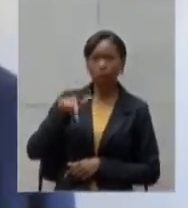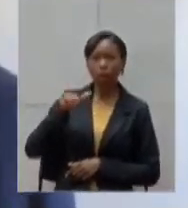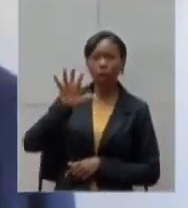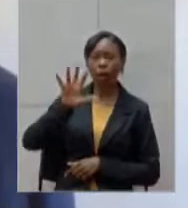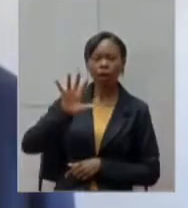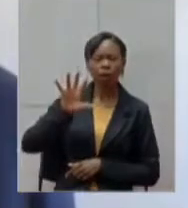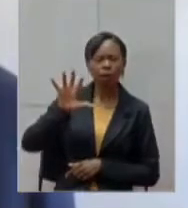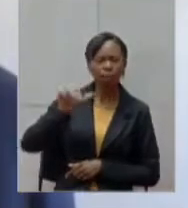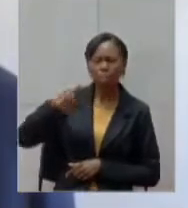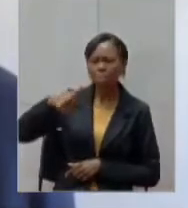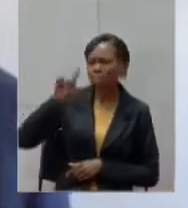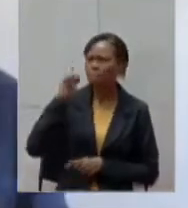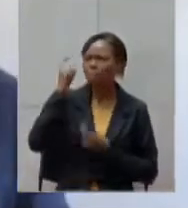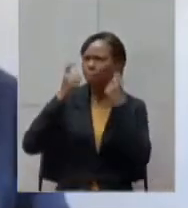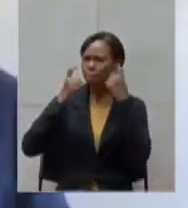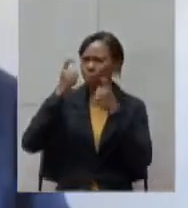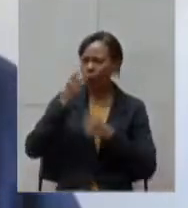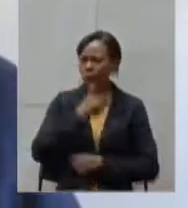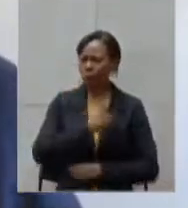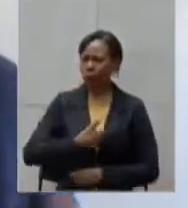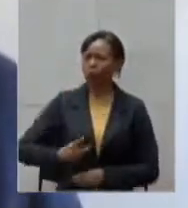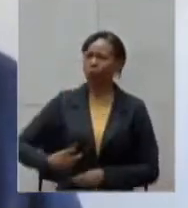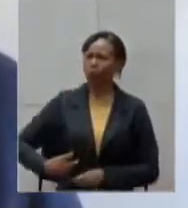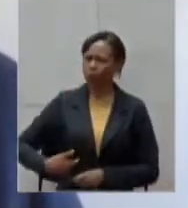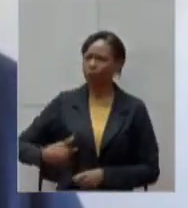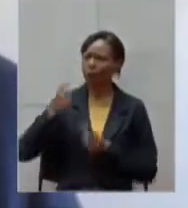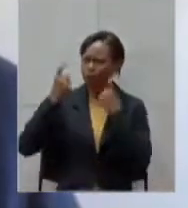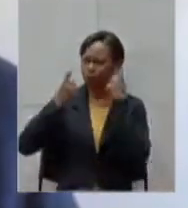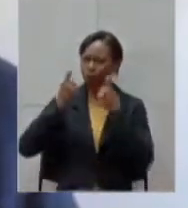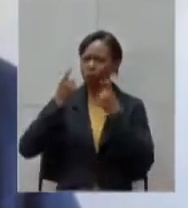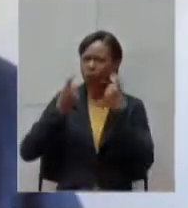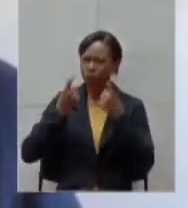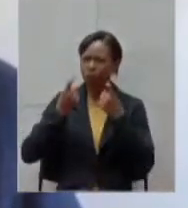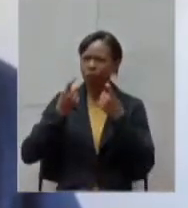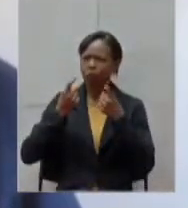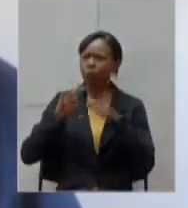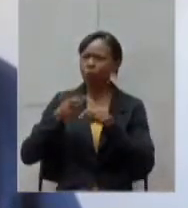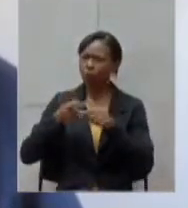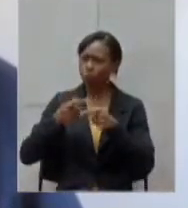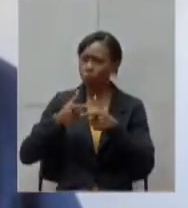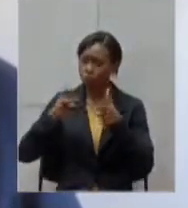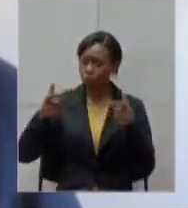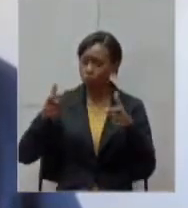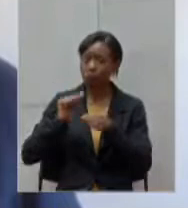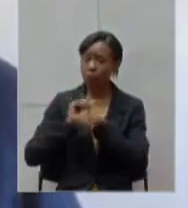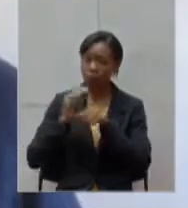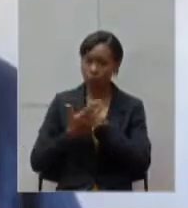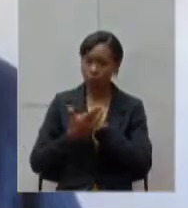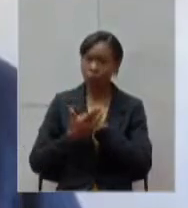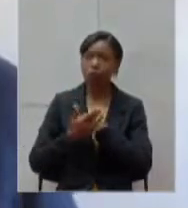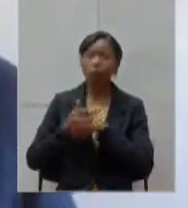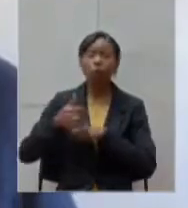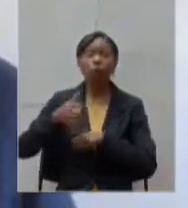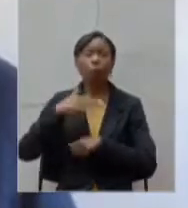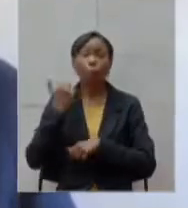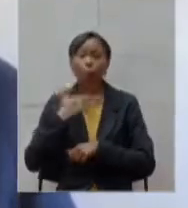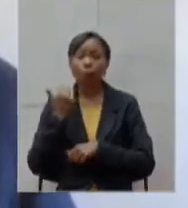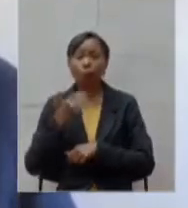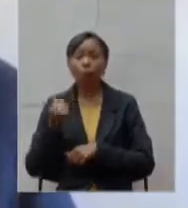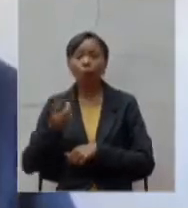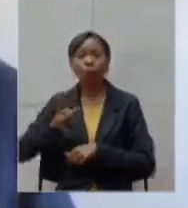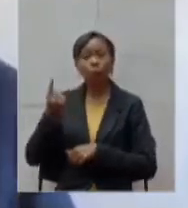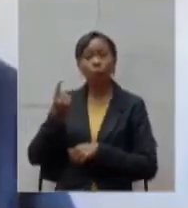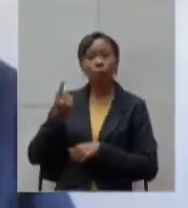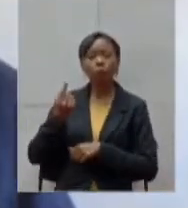mais preocupam o governo diante do crescimento dos óbitos o primeiro óbito registrado na região foi em 23 de maio